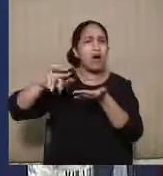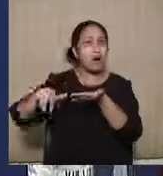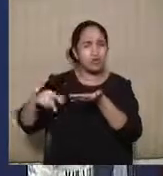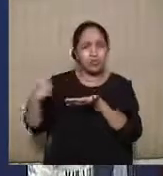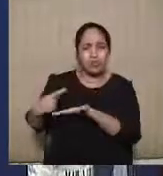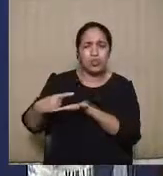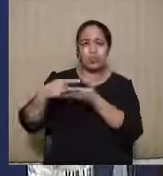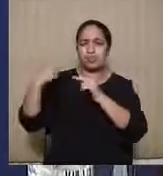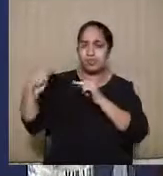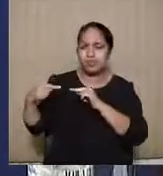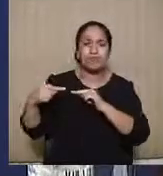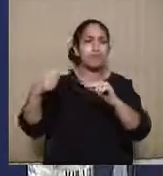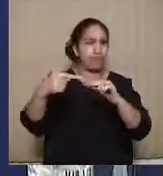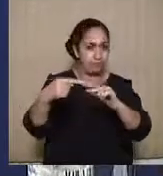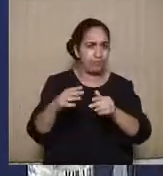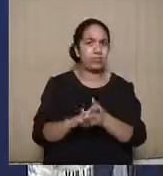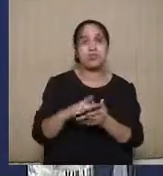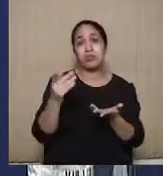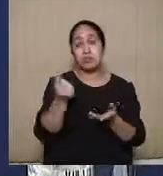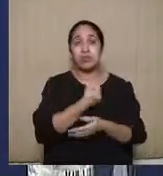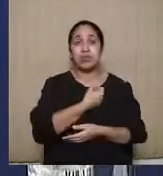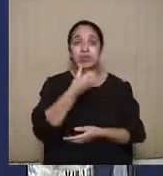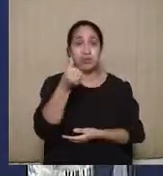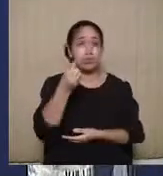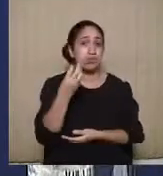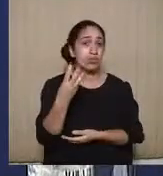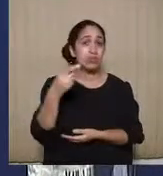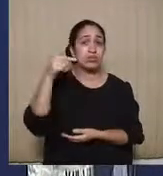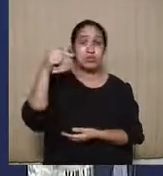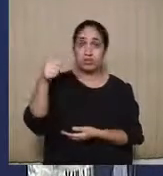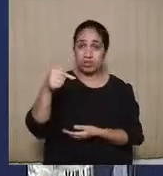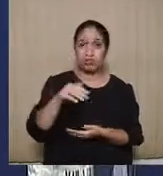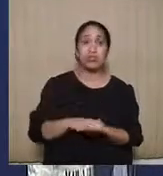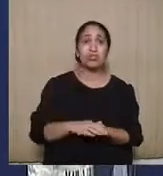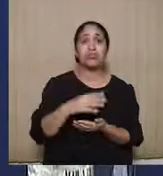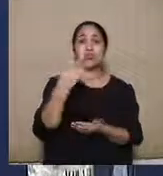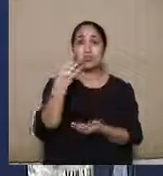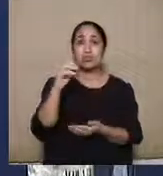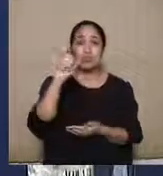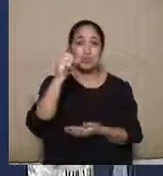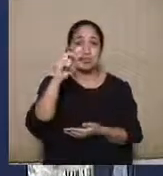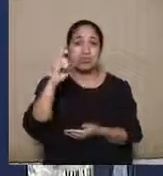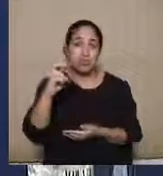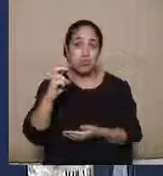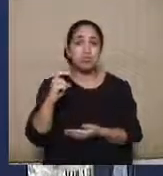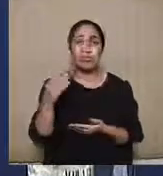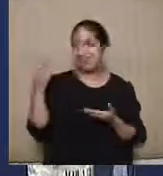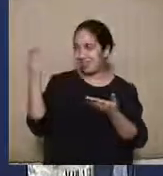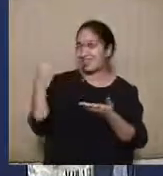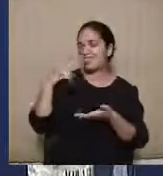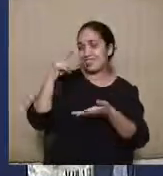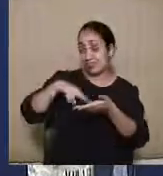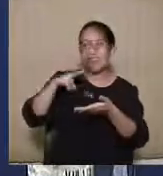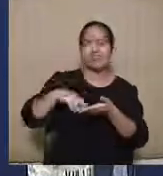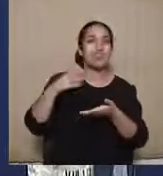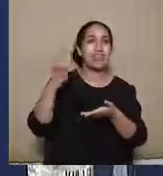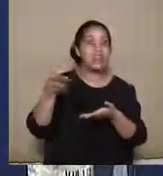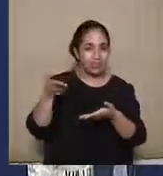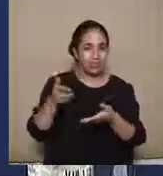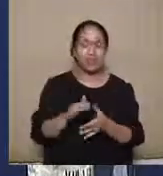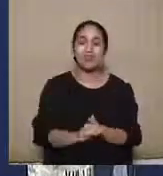sentido. Temos o Recurso Extraordinário 637-485, não, é que, aliás, é esse mesmo que eu acabei de citar.